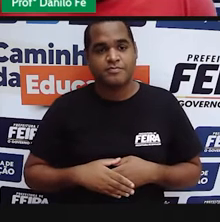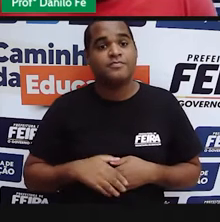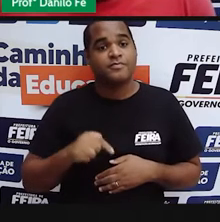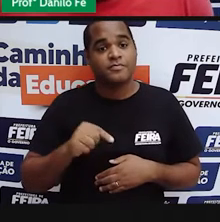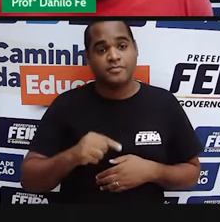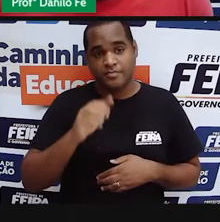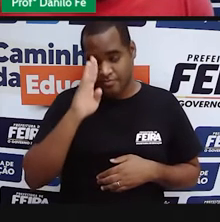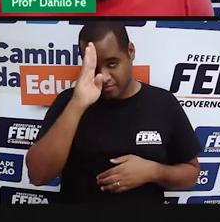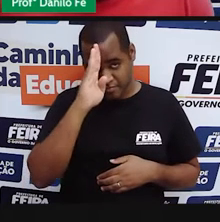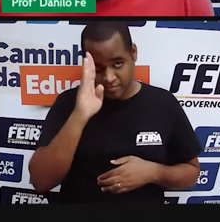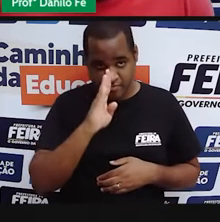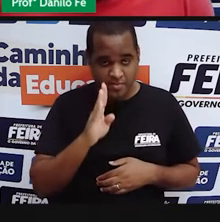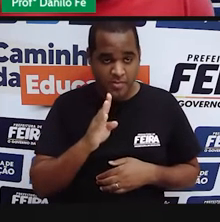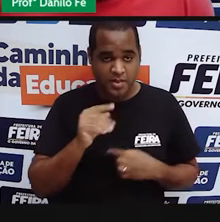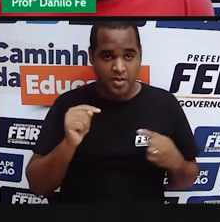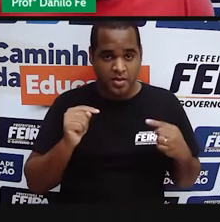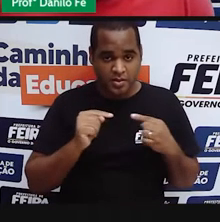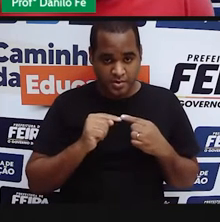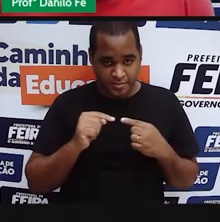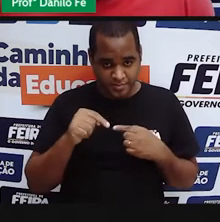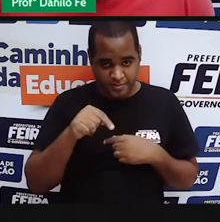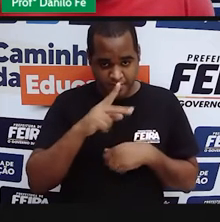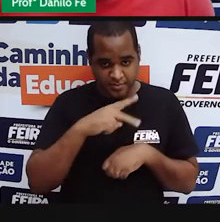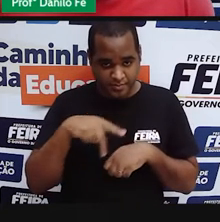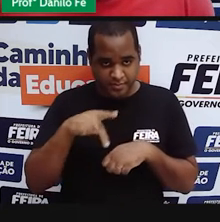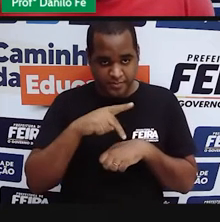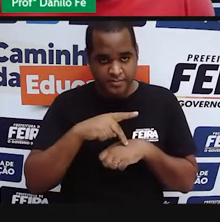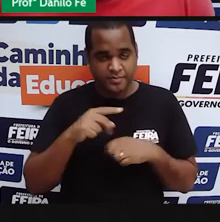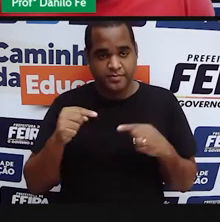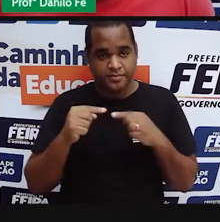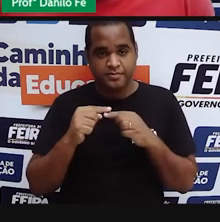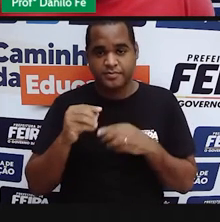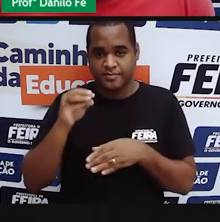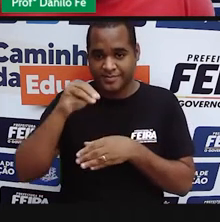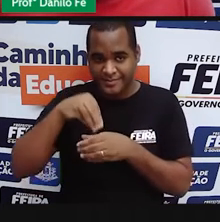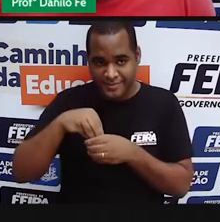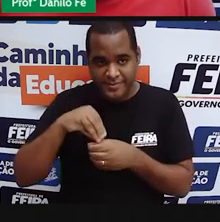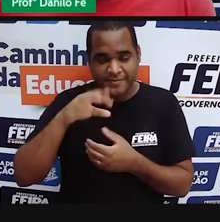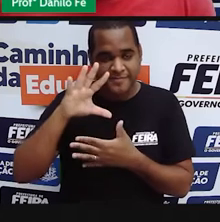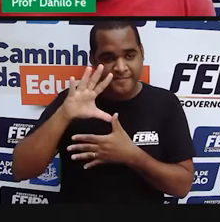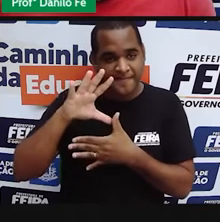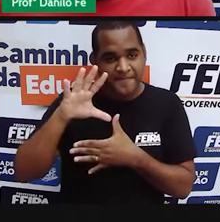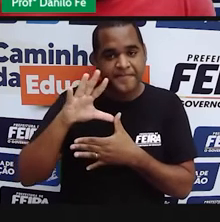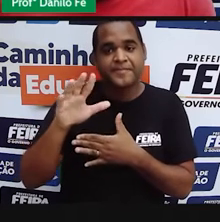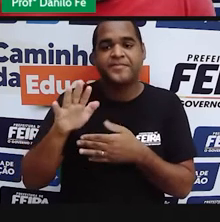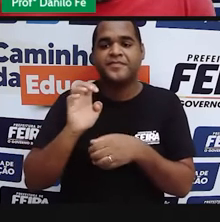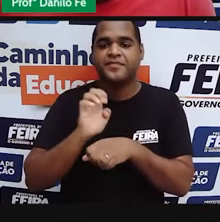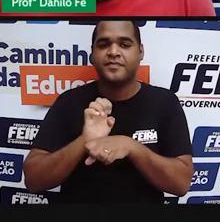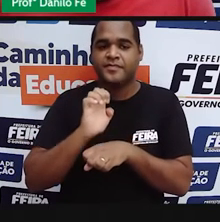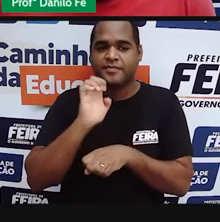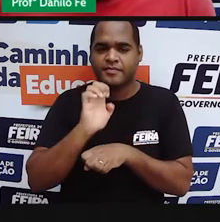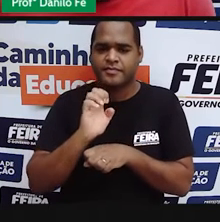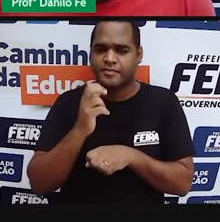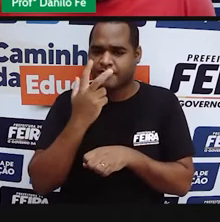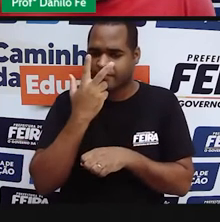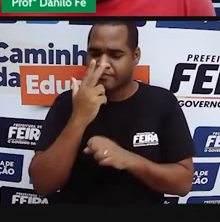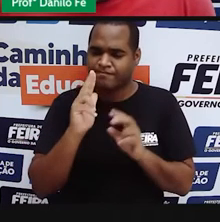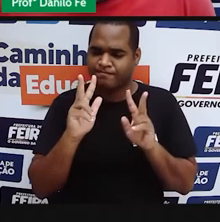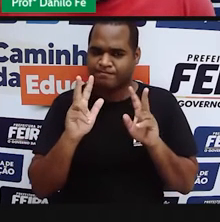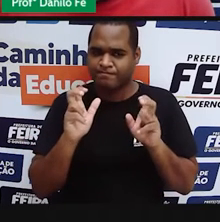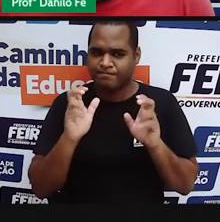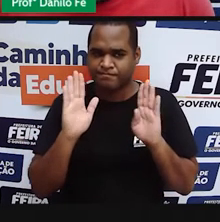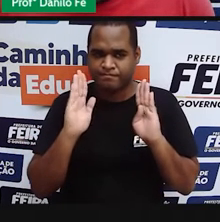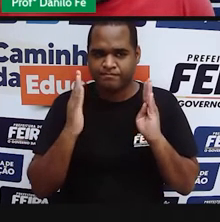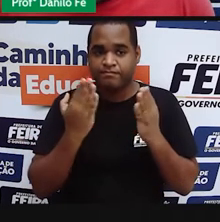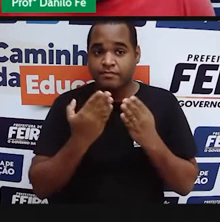O Brasil é um país dentro desse território. O Estado é um elemento um pouco mais